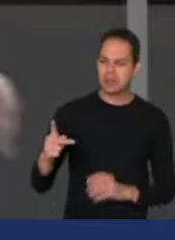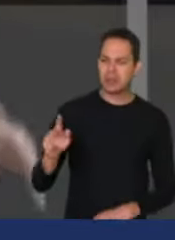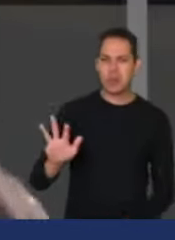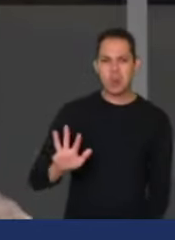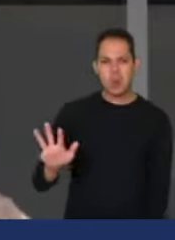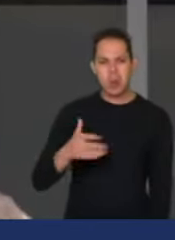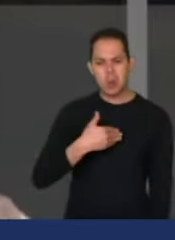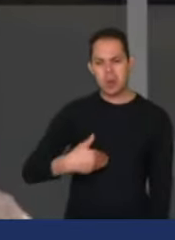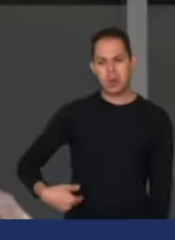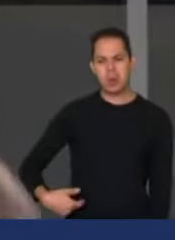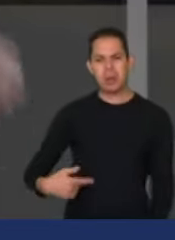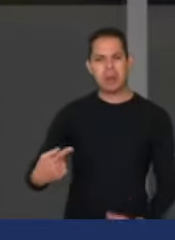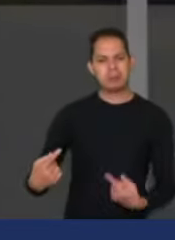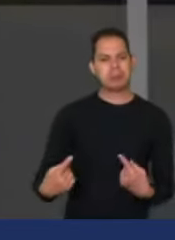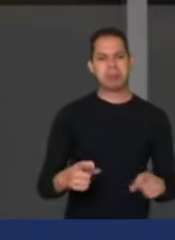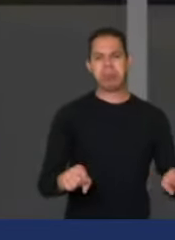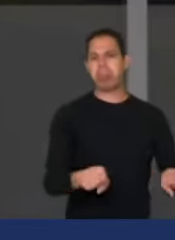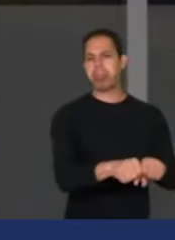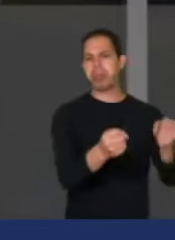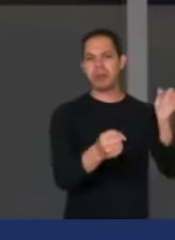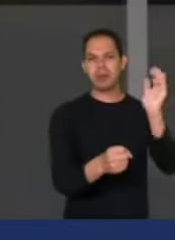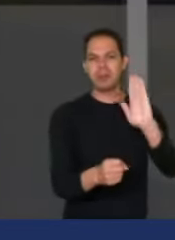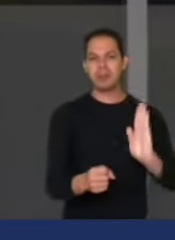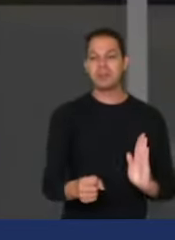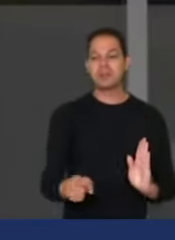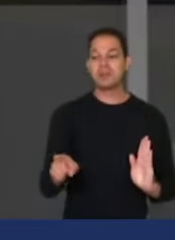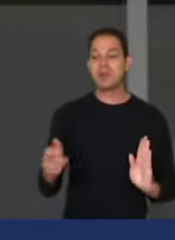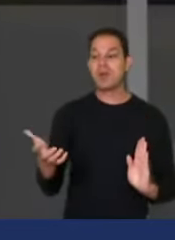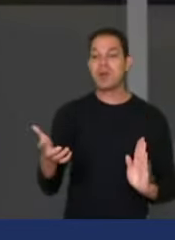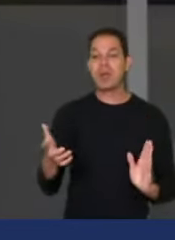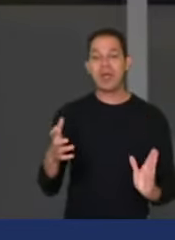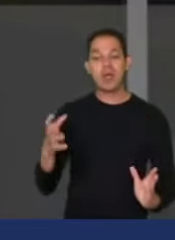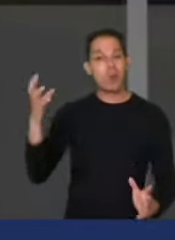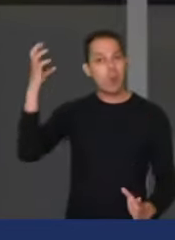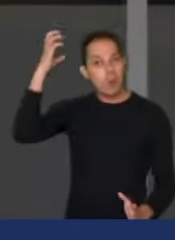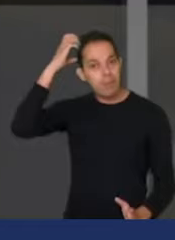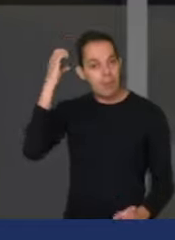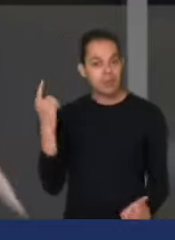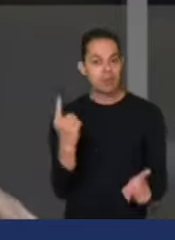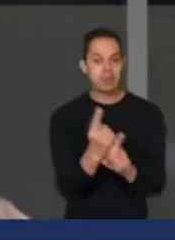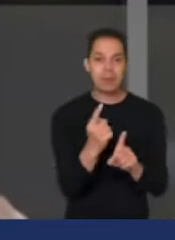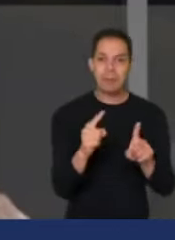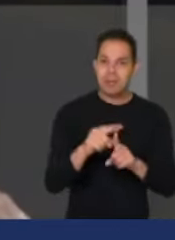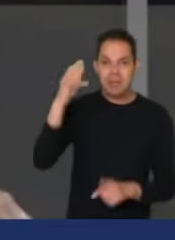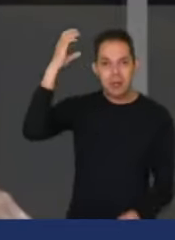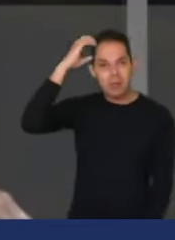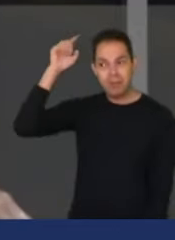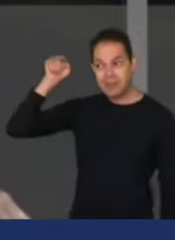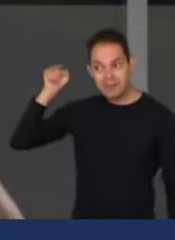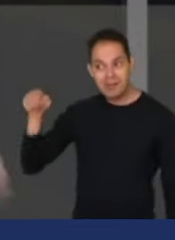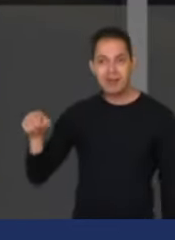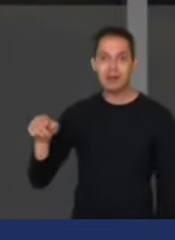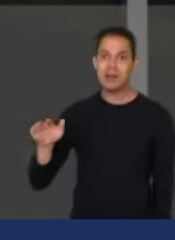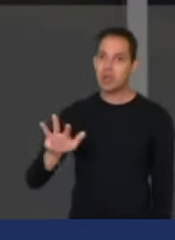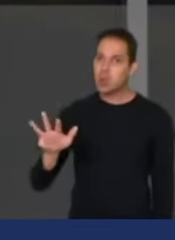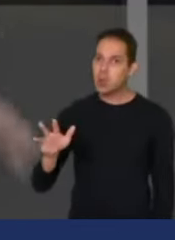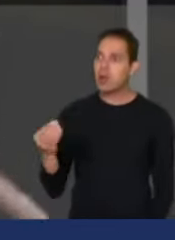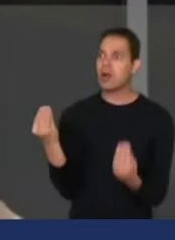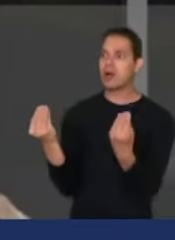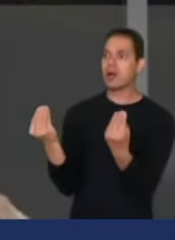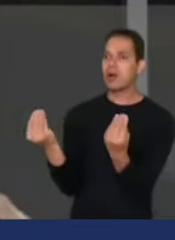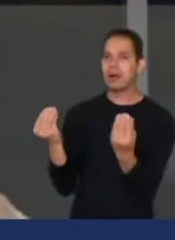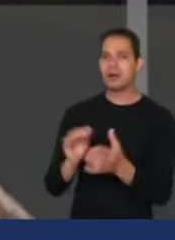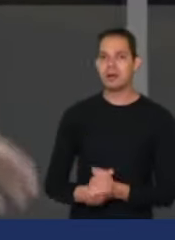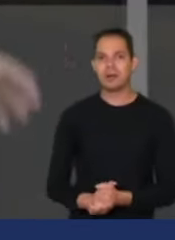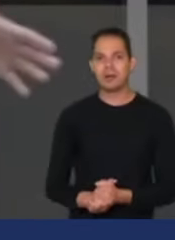com o nosso país. Ele quer encontrar um culpado, mas o culpado é ele. Olhe-se no espelho, Lula. Ele quer esse